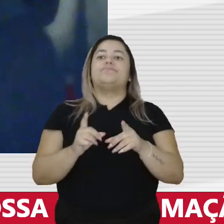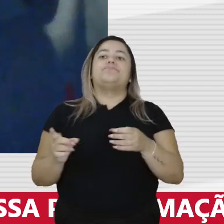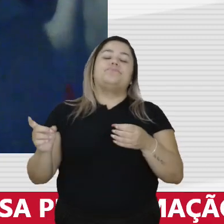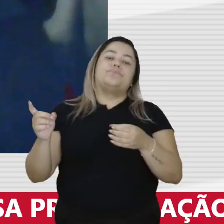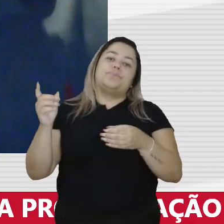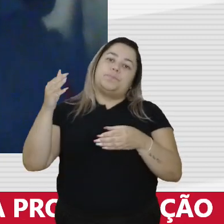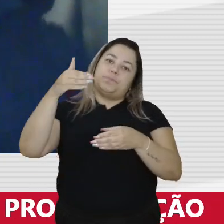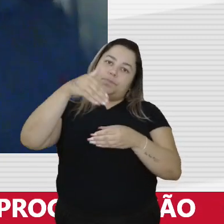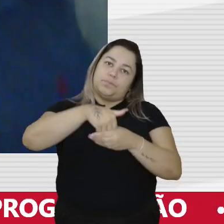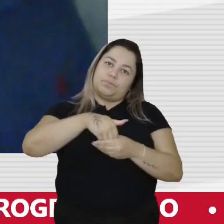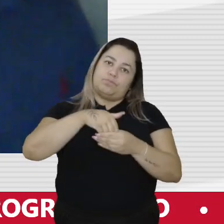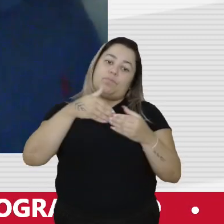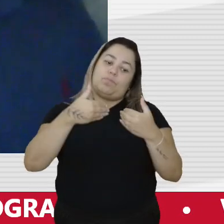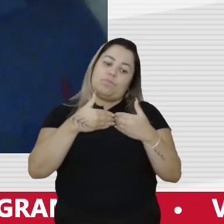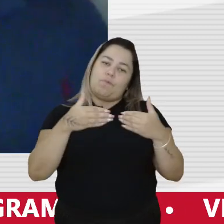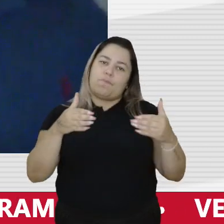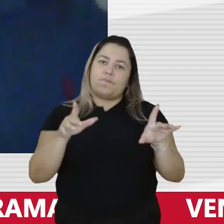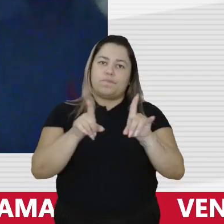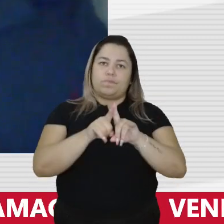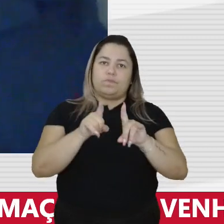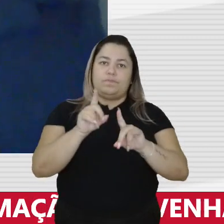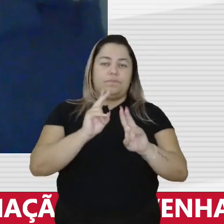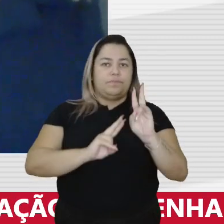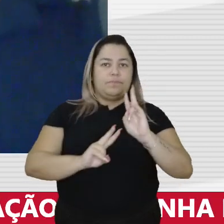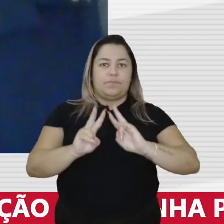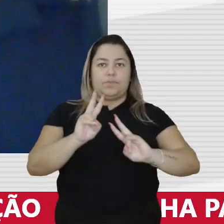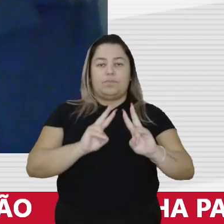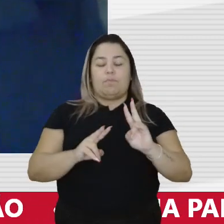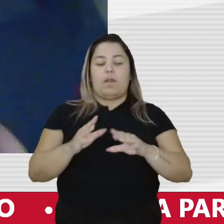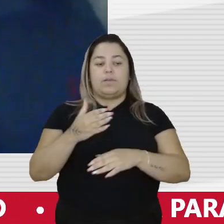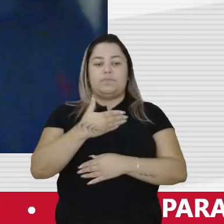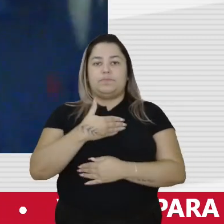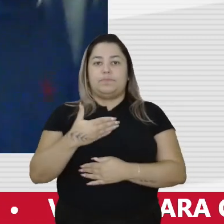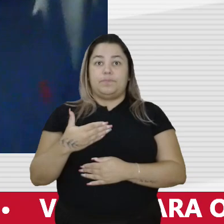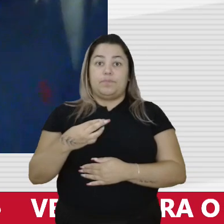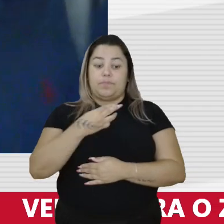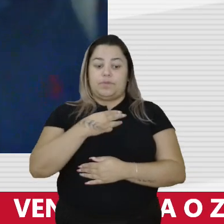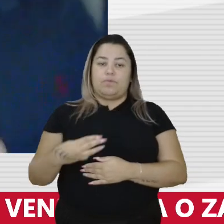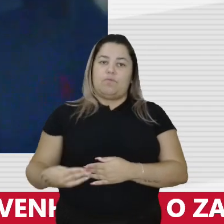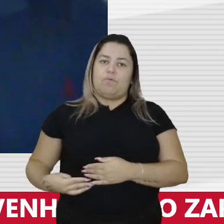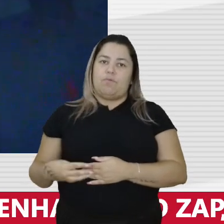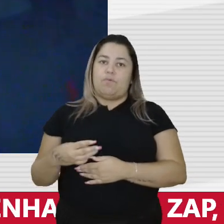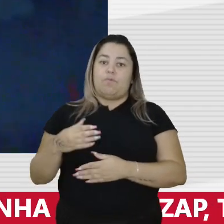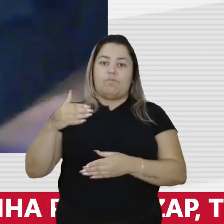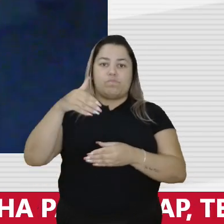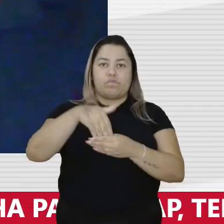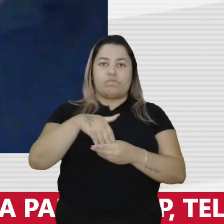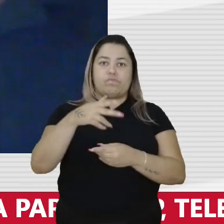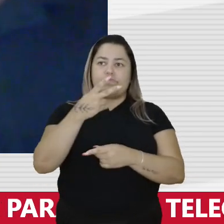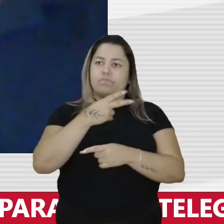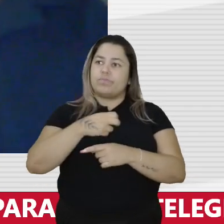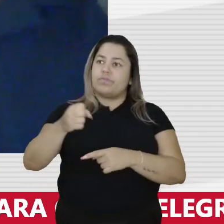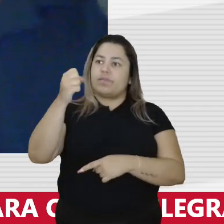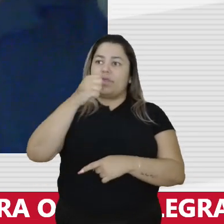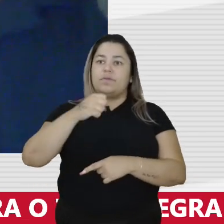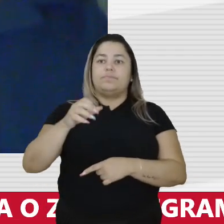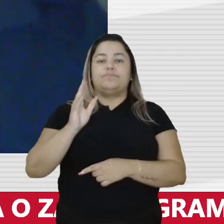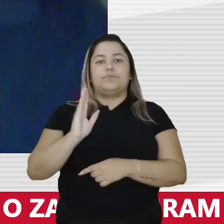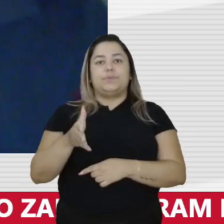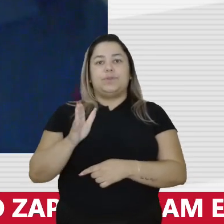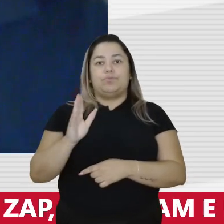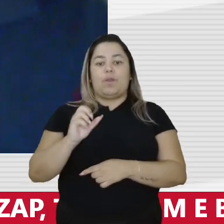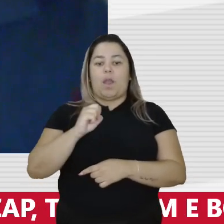abertura e é acompanhado pelos demais ministros, com o voto vencido do Maurício Corrêa, que já tinha se aposentado.